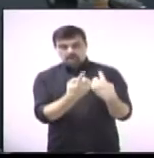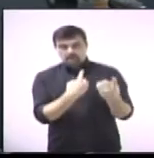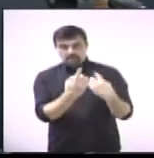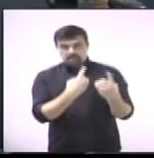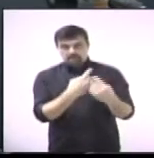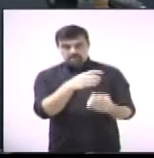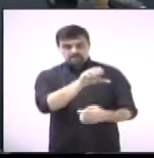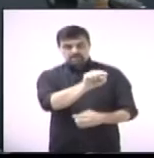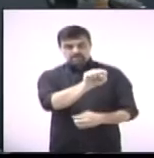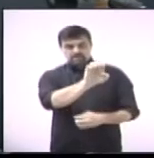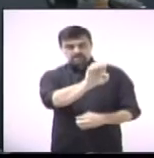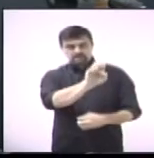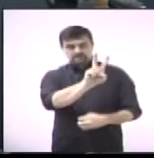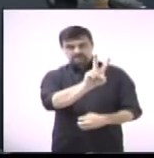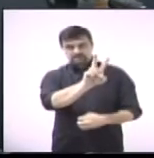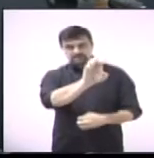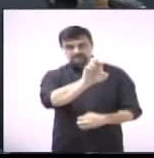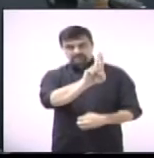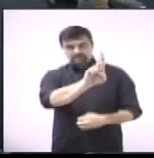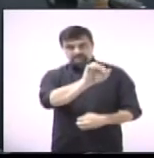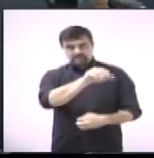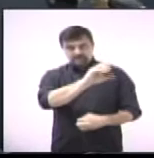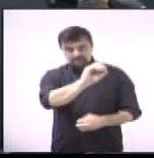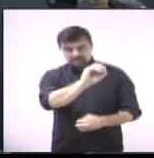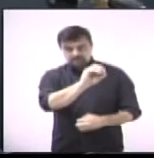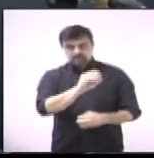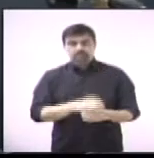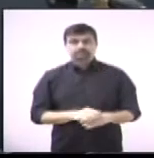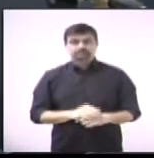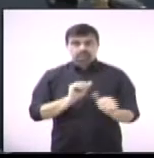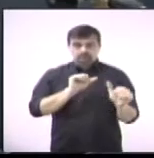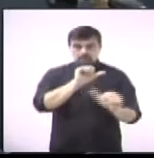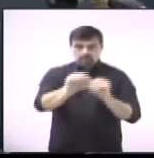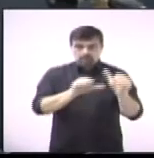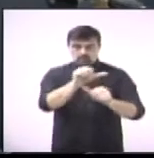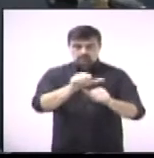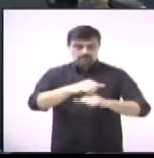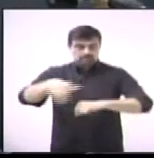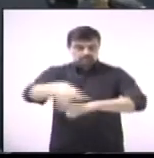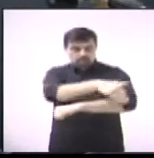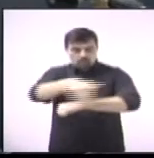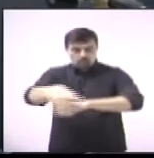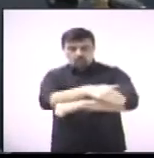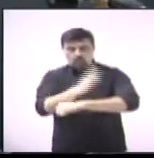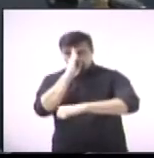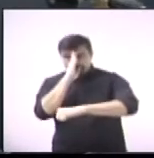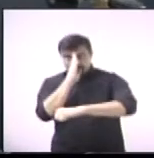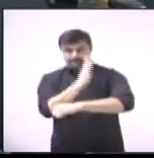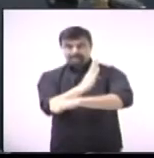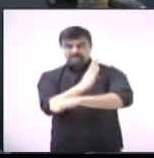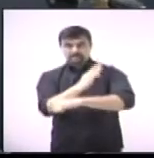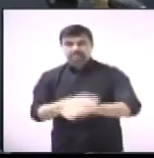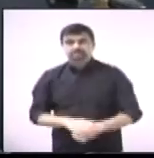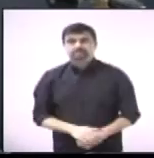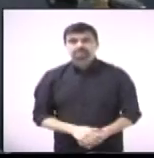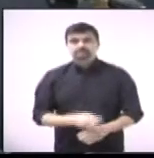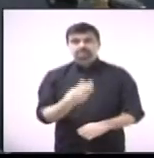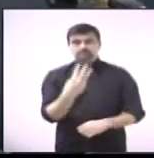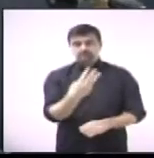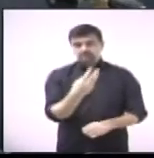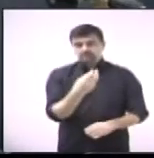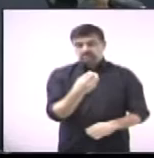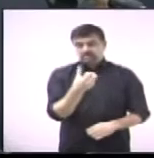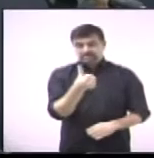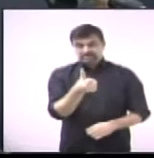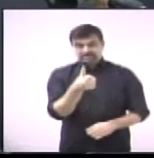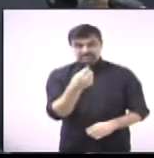Severino Beraldo localizada no residencial Marieta de An em via principal. 361 do